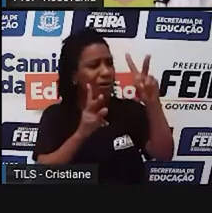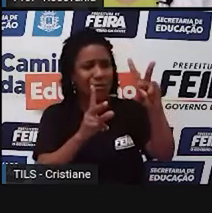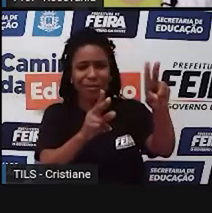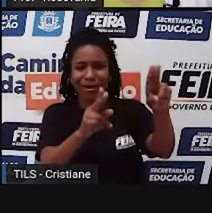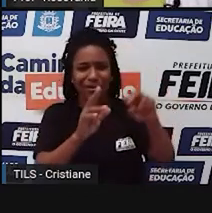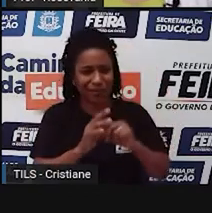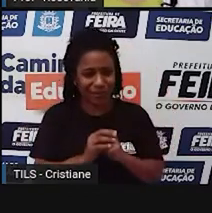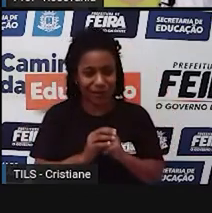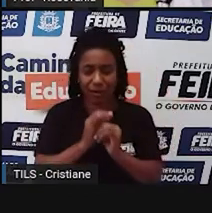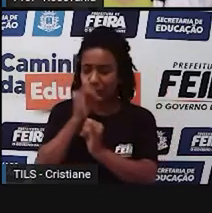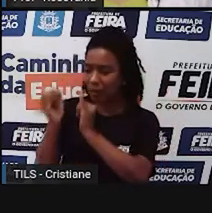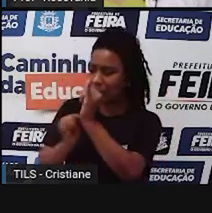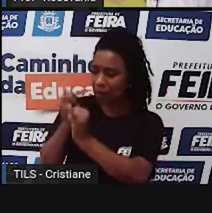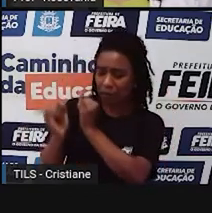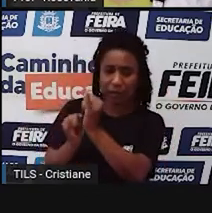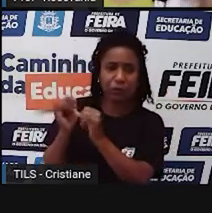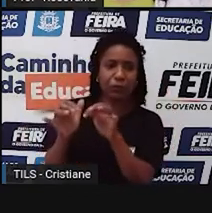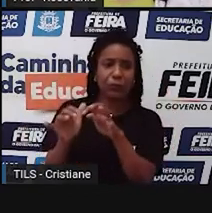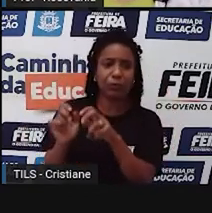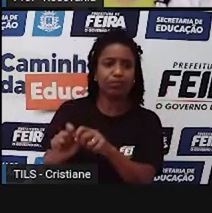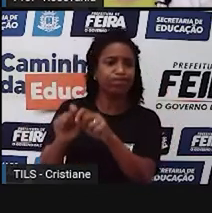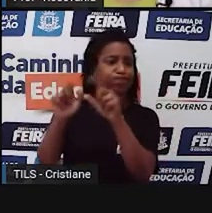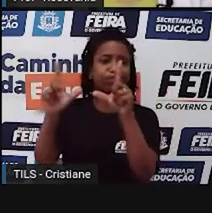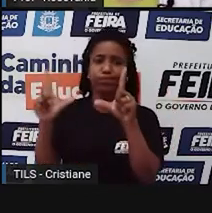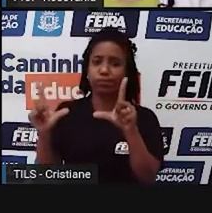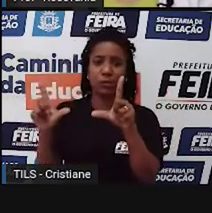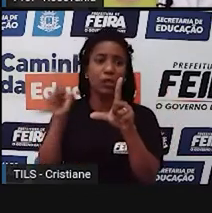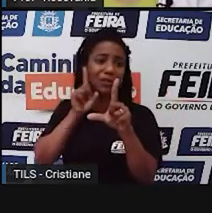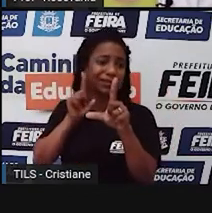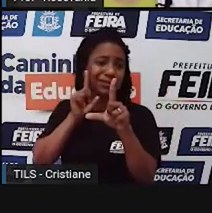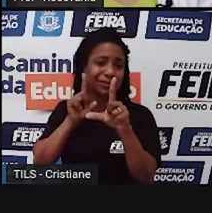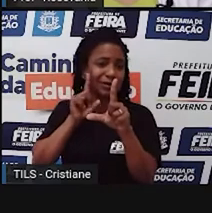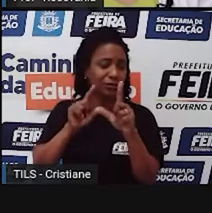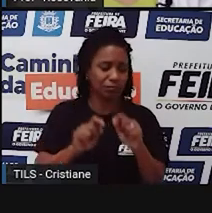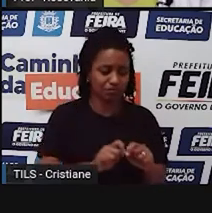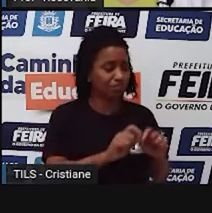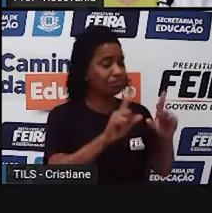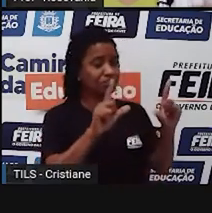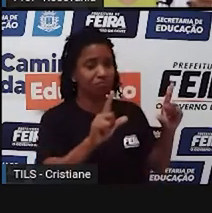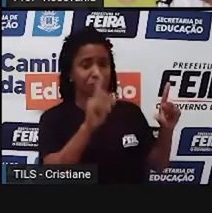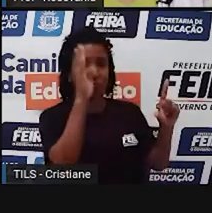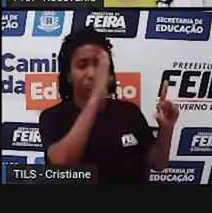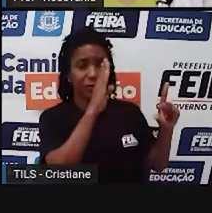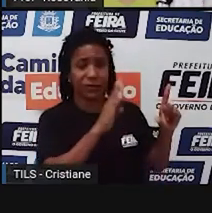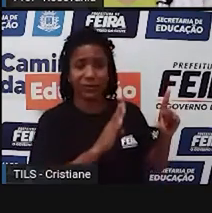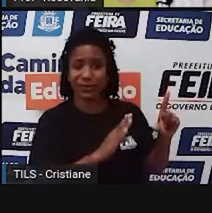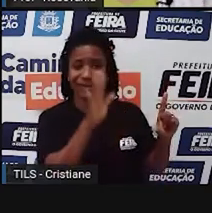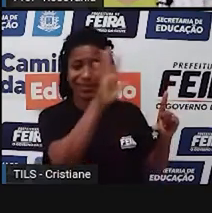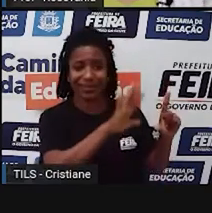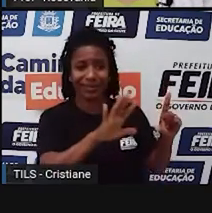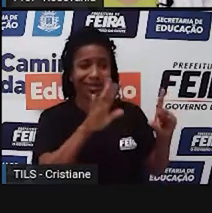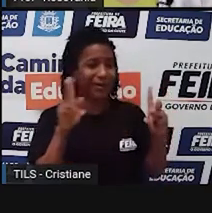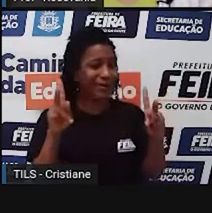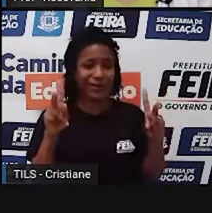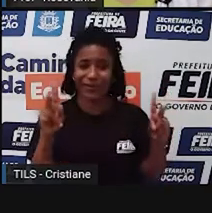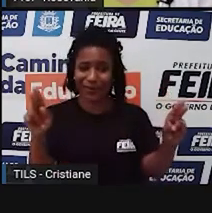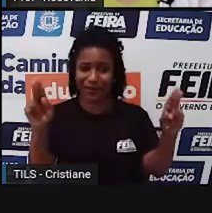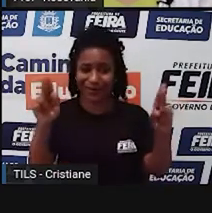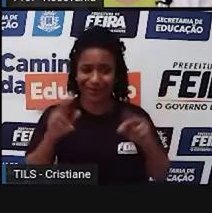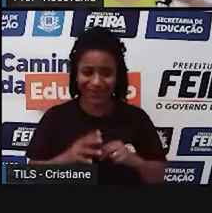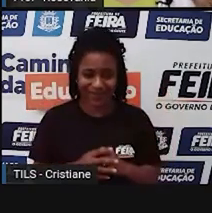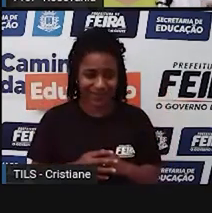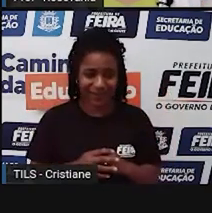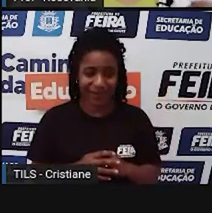páginas, tanto nacionais quanto páginas estrangeiras, você vai perceber que o mapa é o mesmo. A cor azul, por